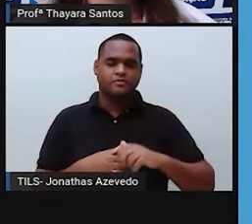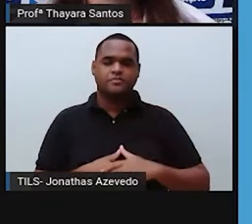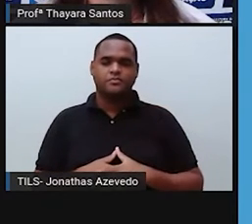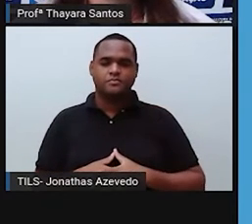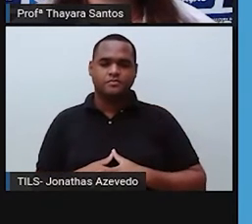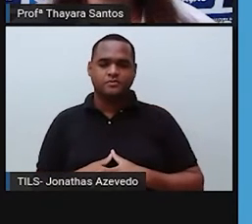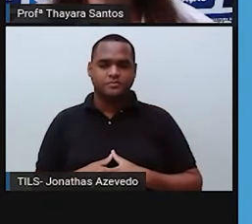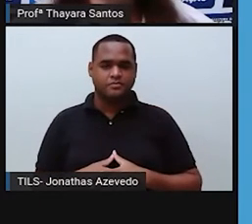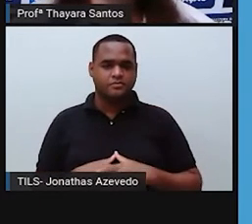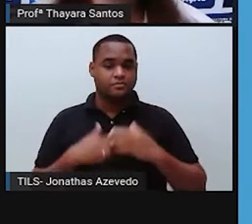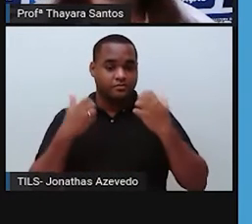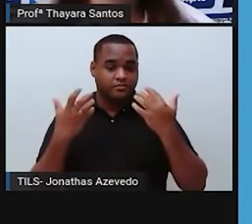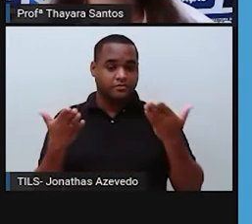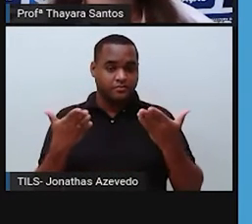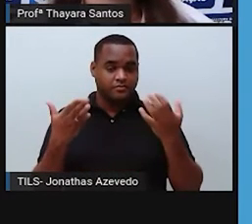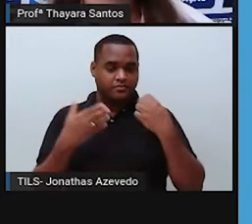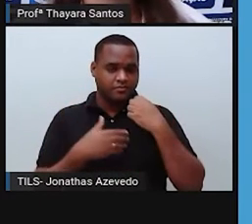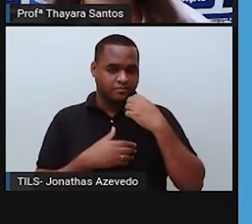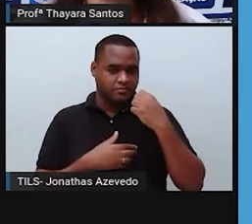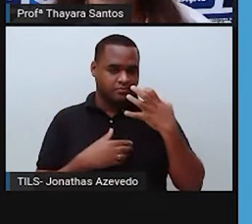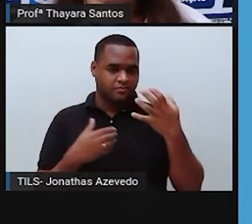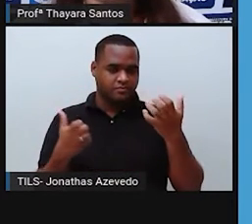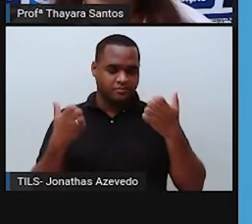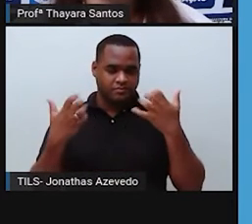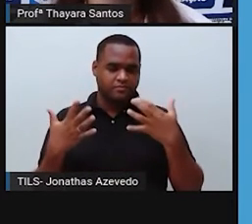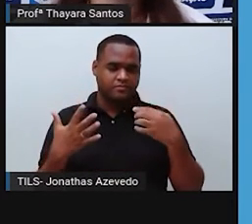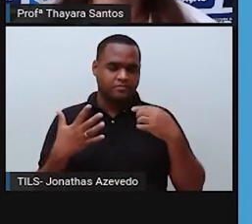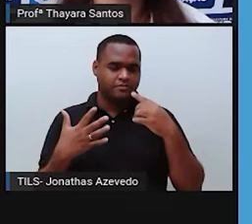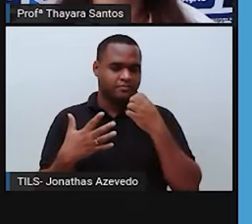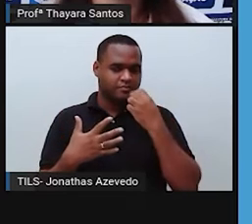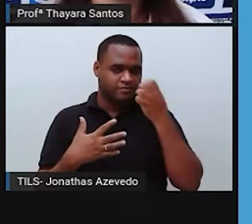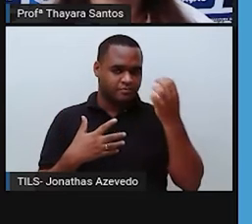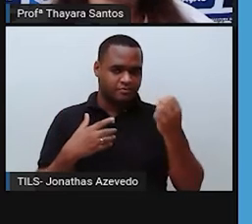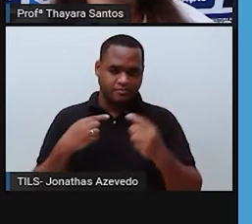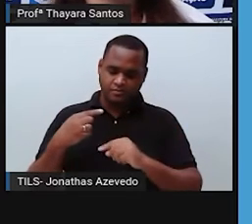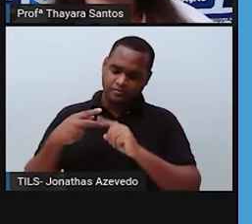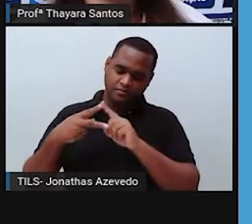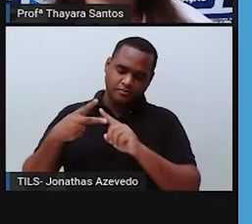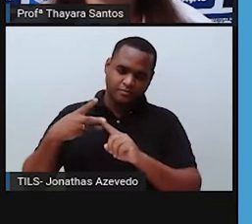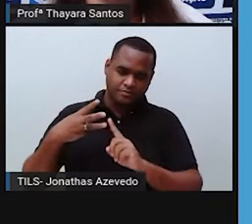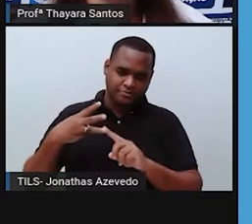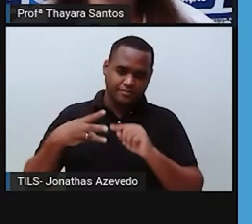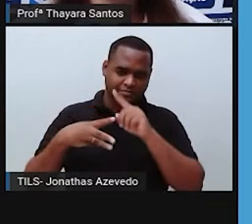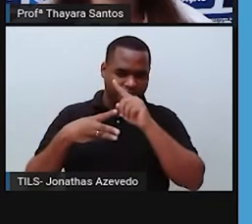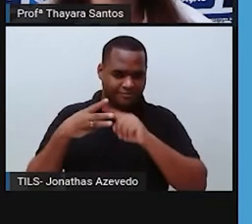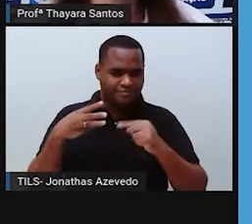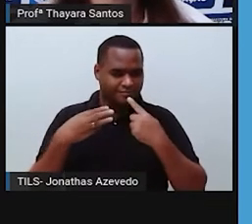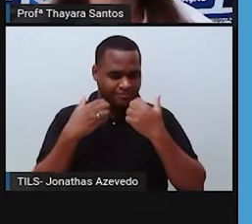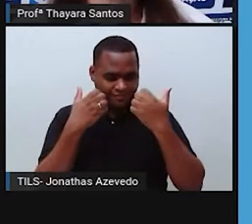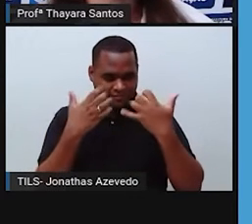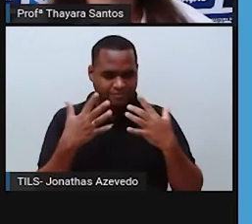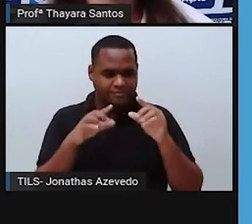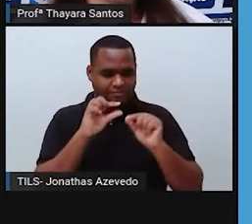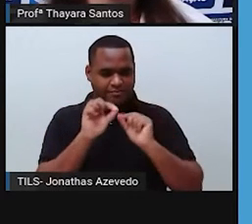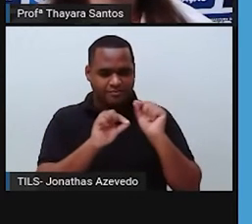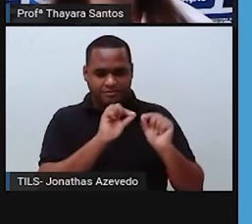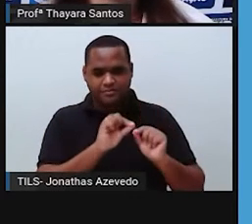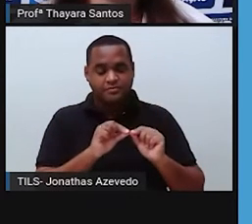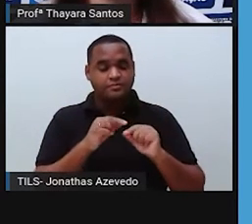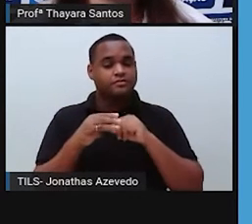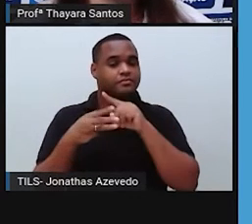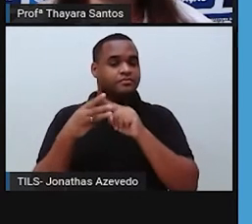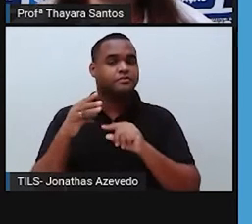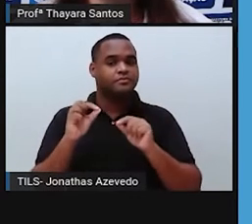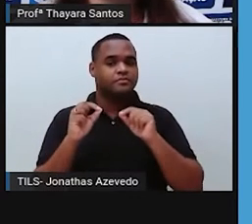Na aula de hoje, a gente vai viajar por três desses biomas, como eu já falei. E quais vão ser esses três biomas?